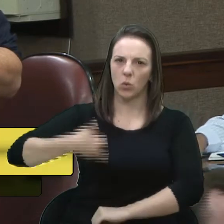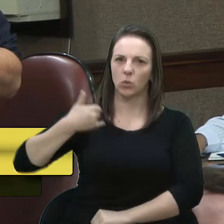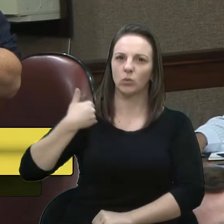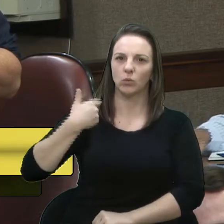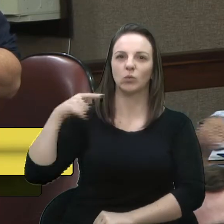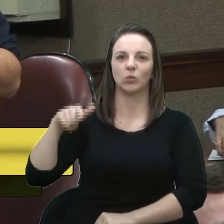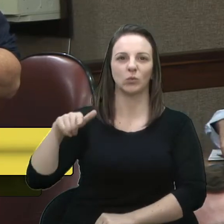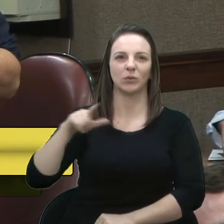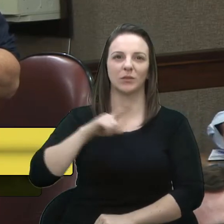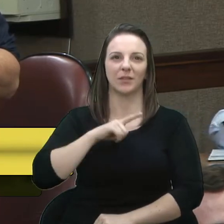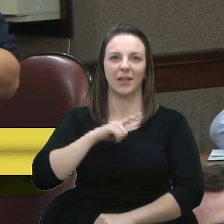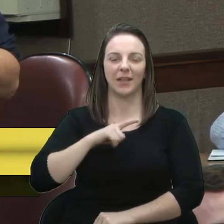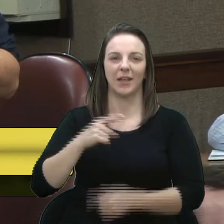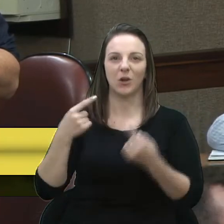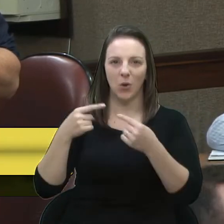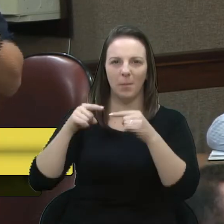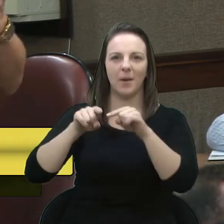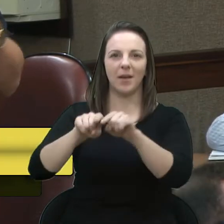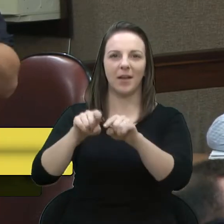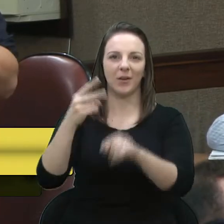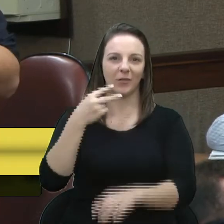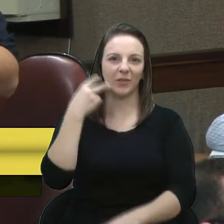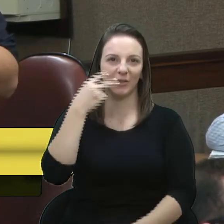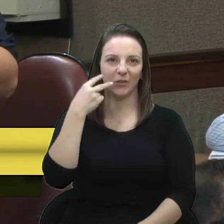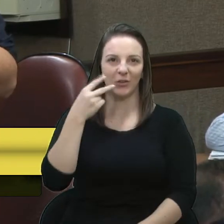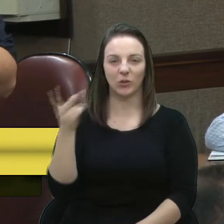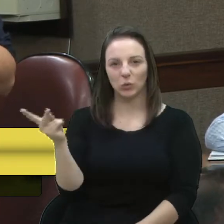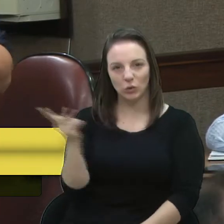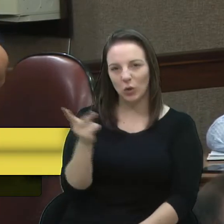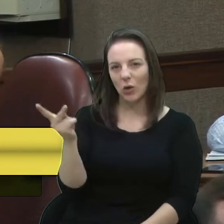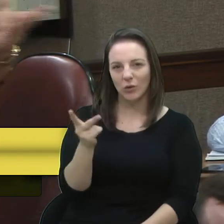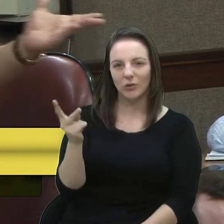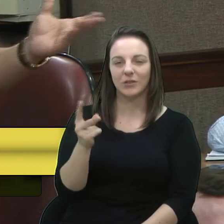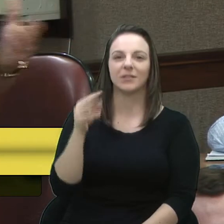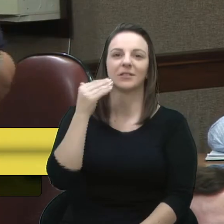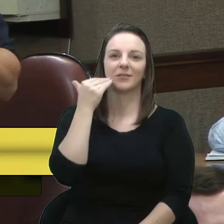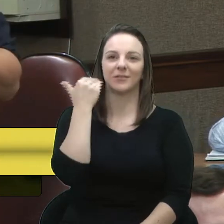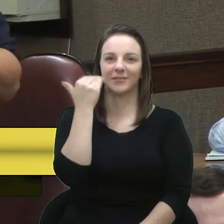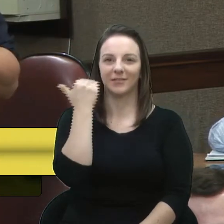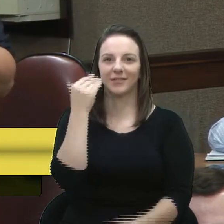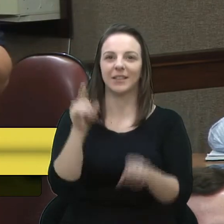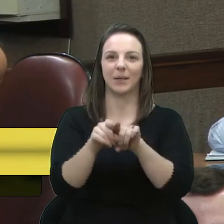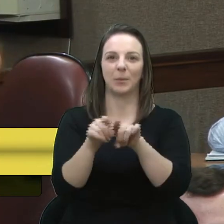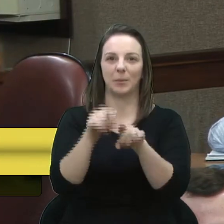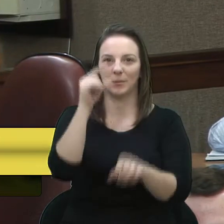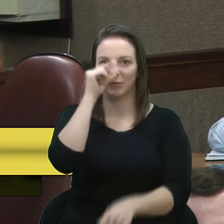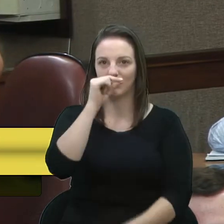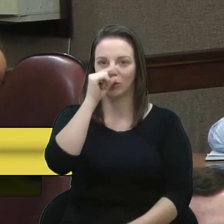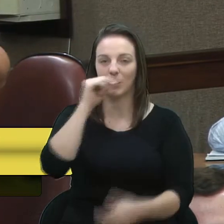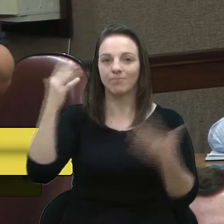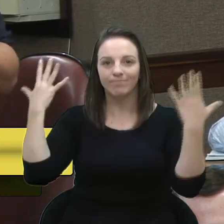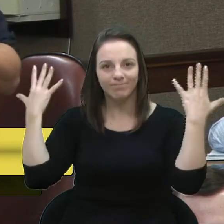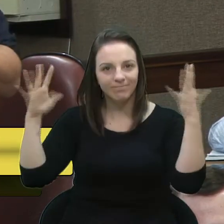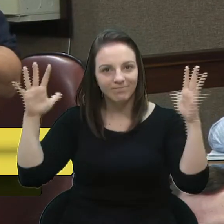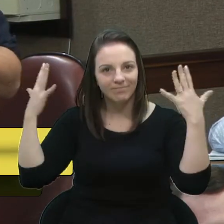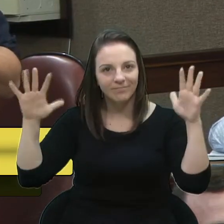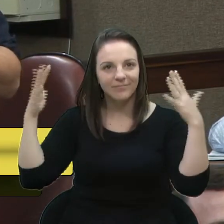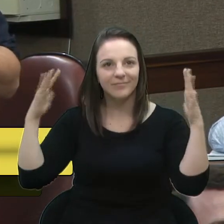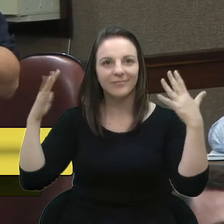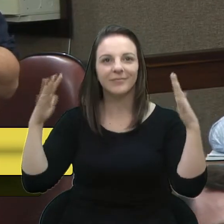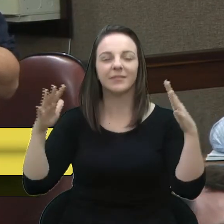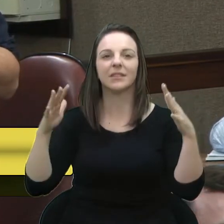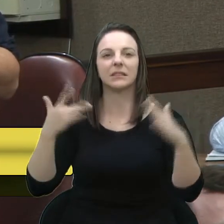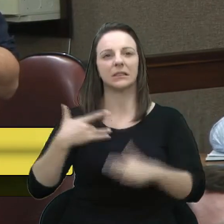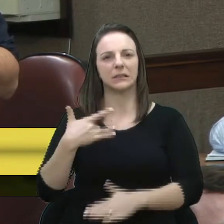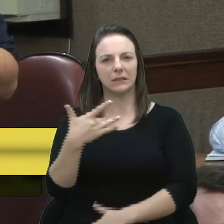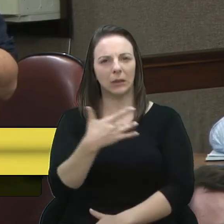ser companheiro e vereador, tanto da vereadora Marisol, quanto do vereador Fantinel. Então, parabéns, desejar muita